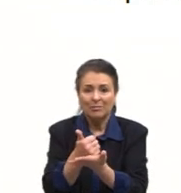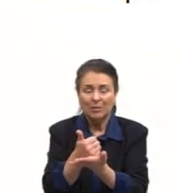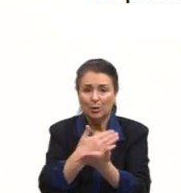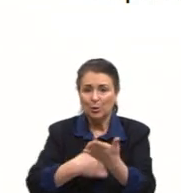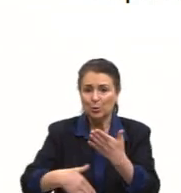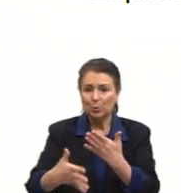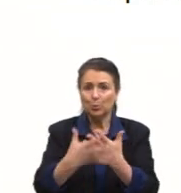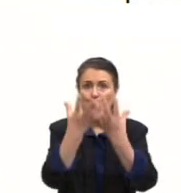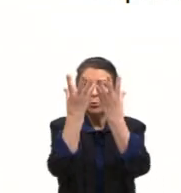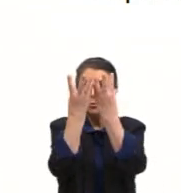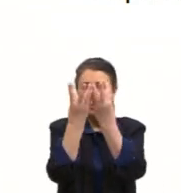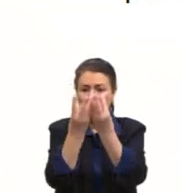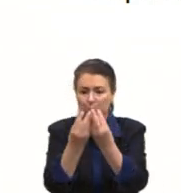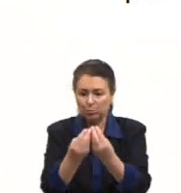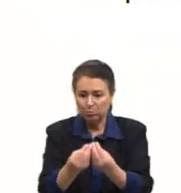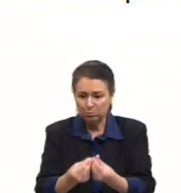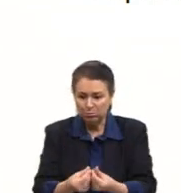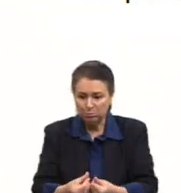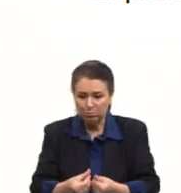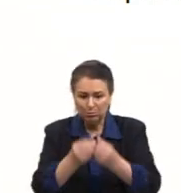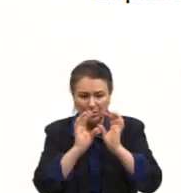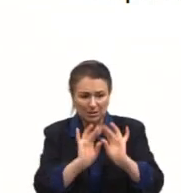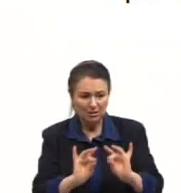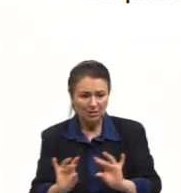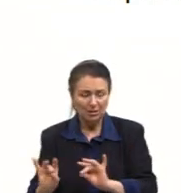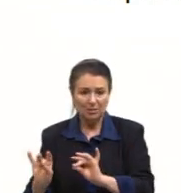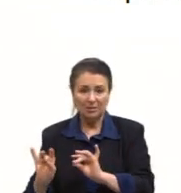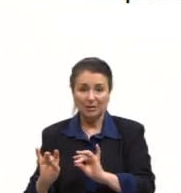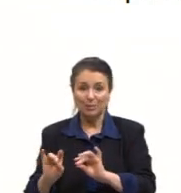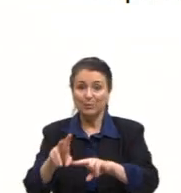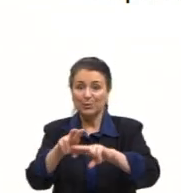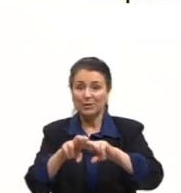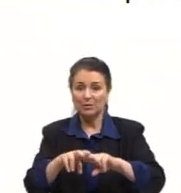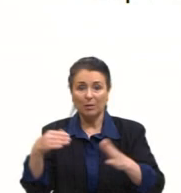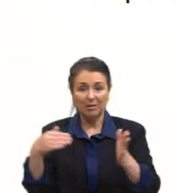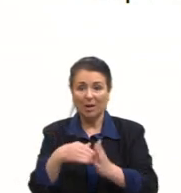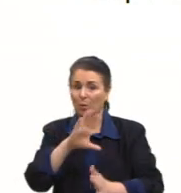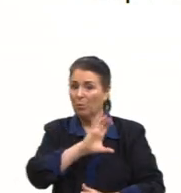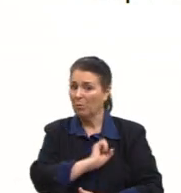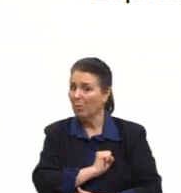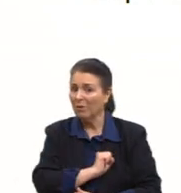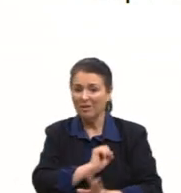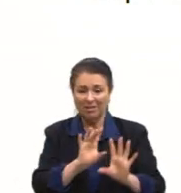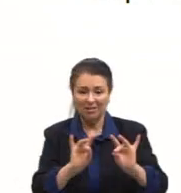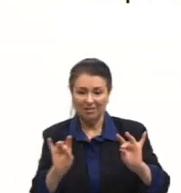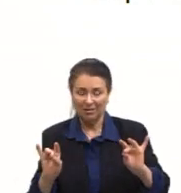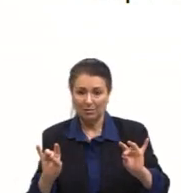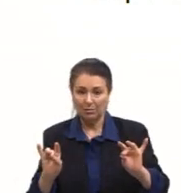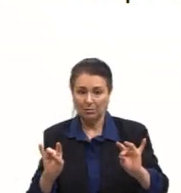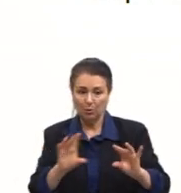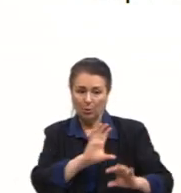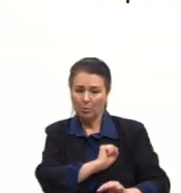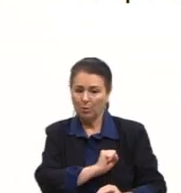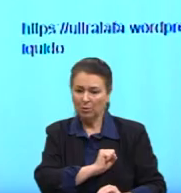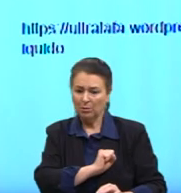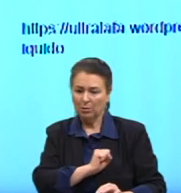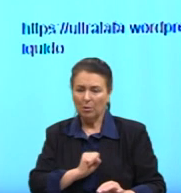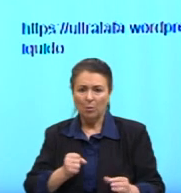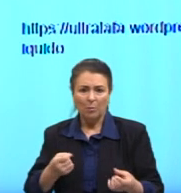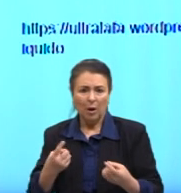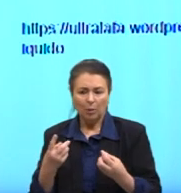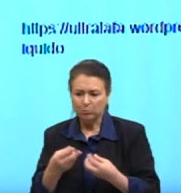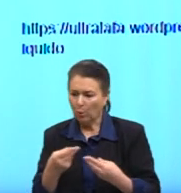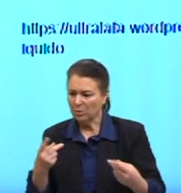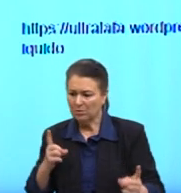se desmancha. Tudo é líquido. O amor líquido. O amor não é objeto encontrado. Olha aqui a frase que ele fala.